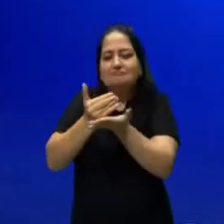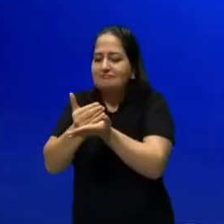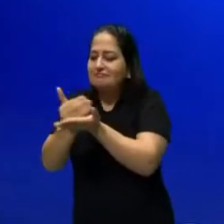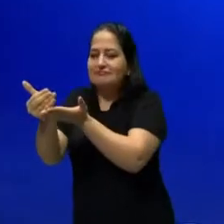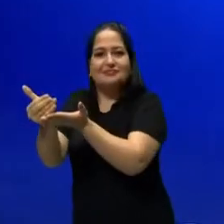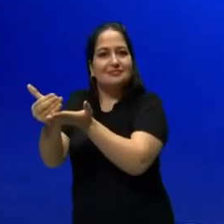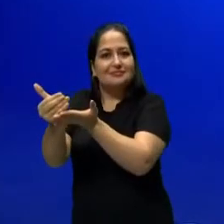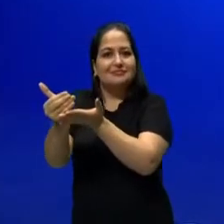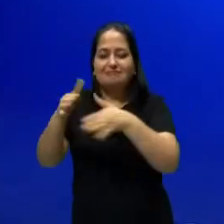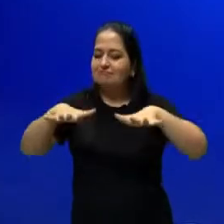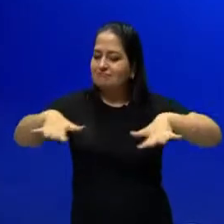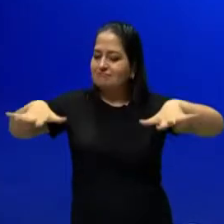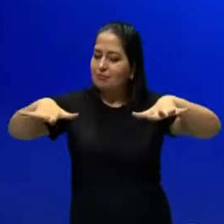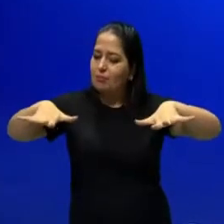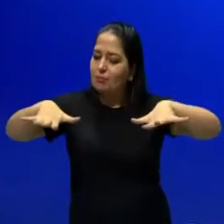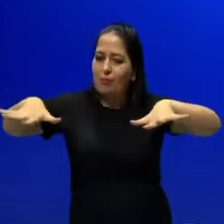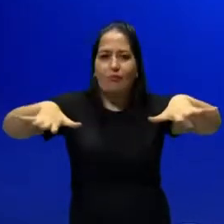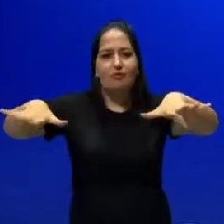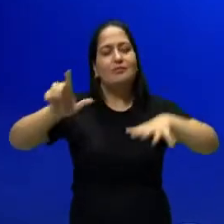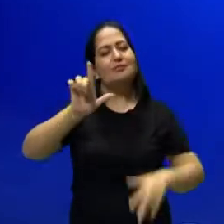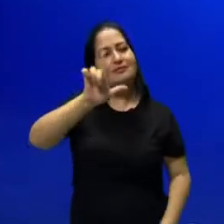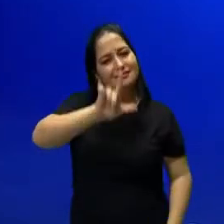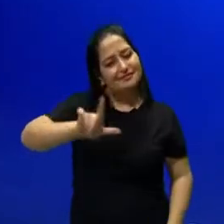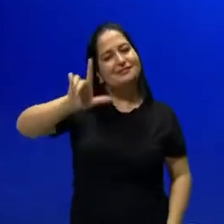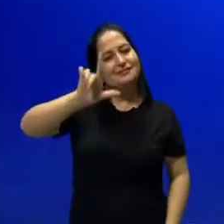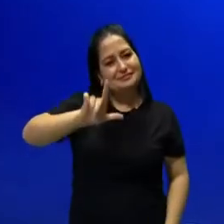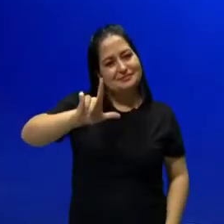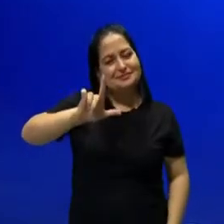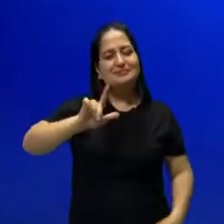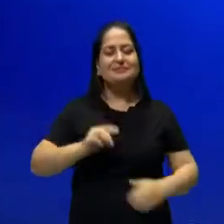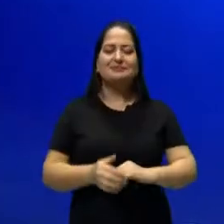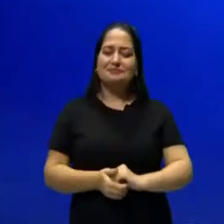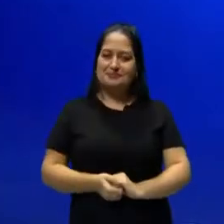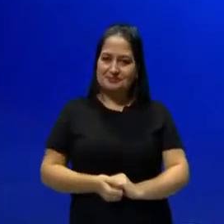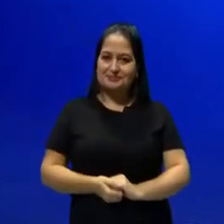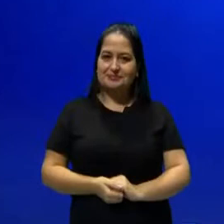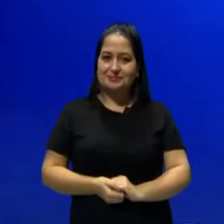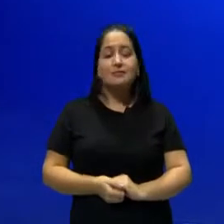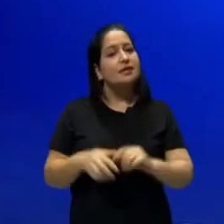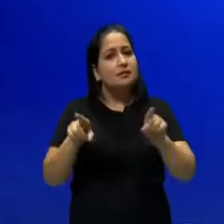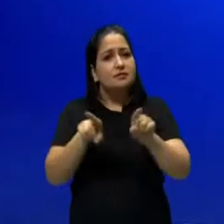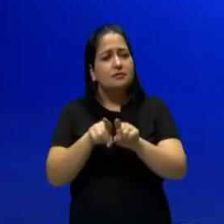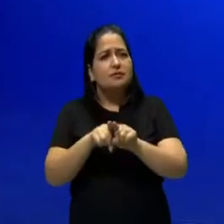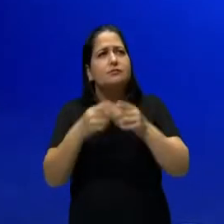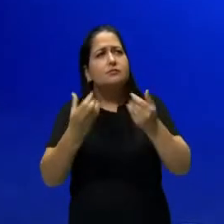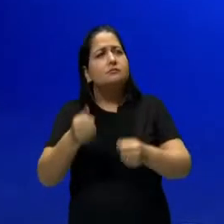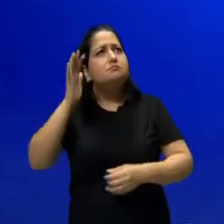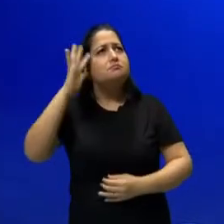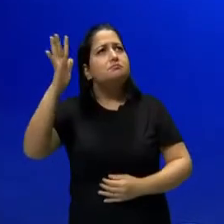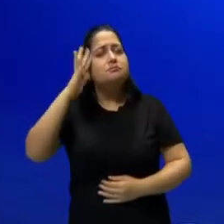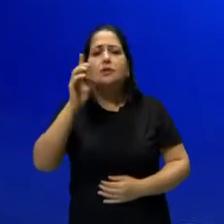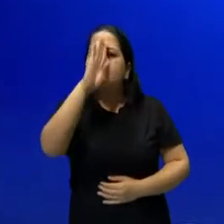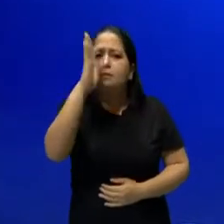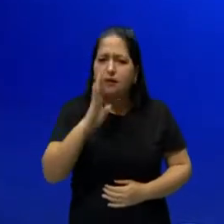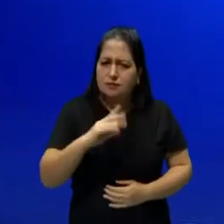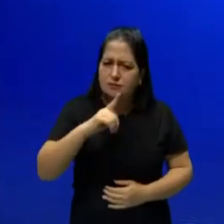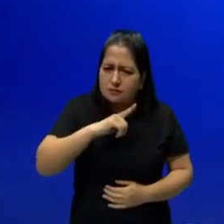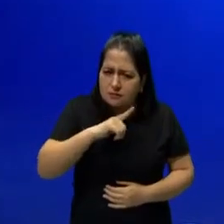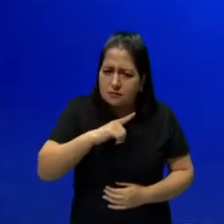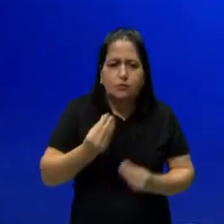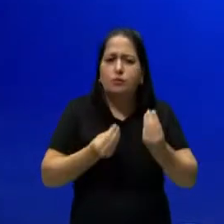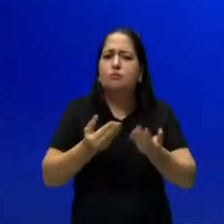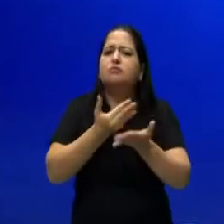começa o nosso movimento literário. Na sequência, nós vamos pensar, então, e no Brasil? Como tudo isso